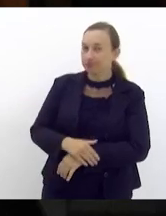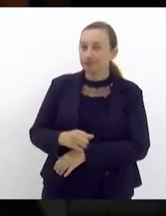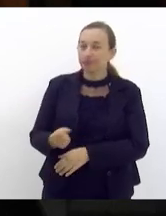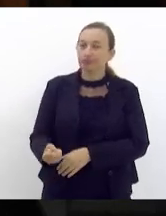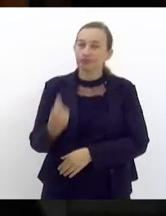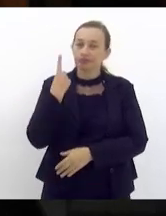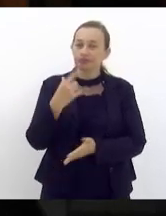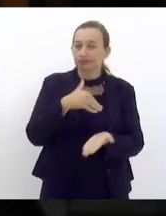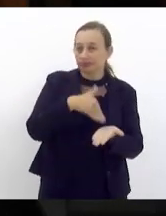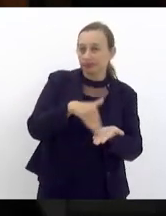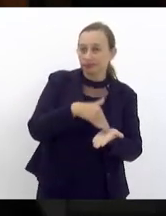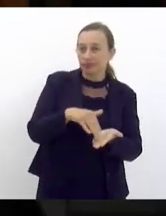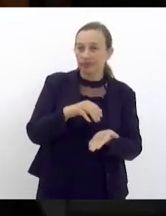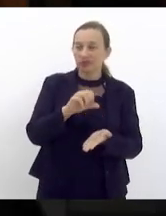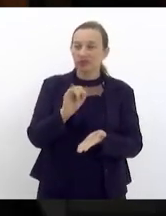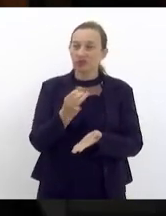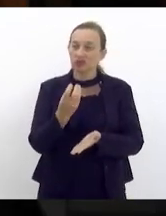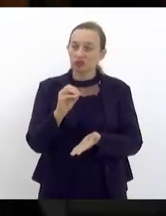-secretário Sérgio Rui